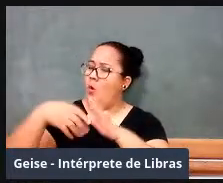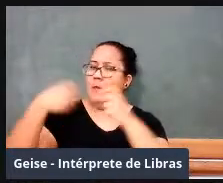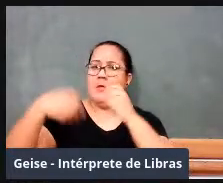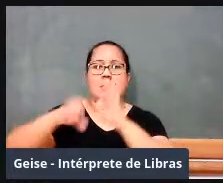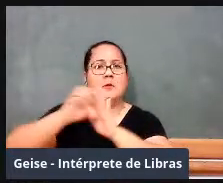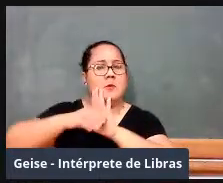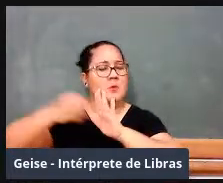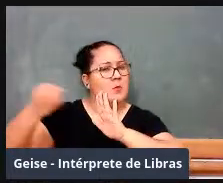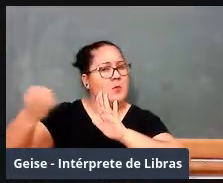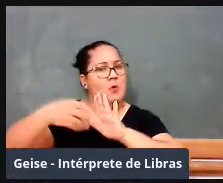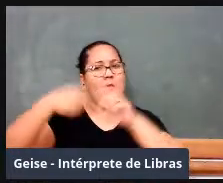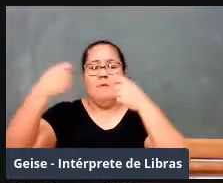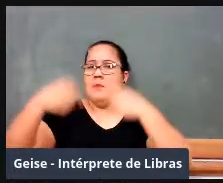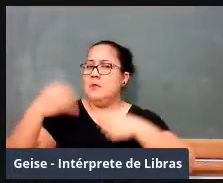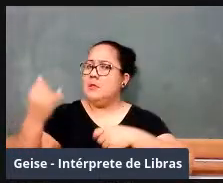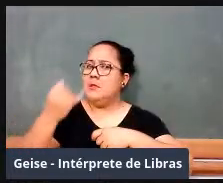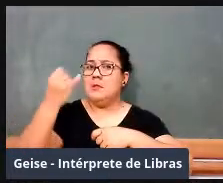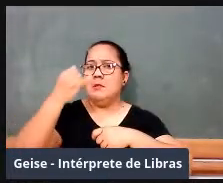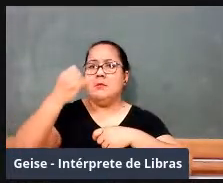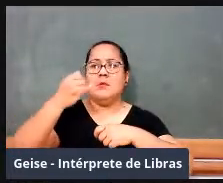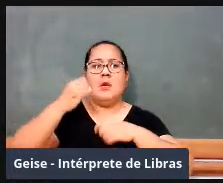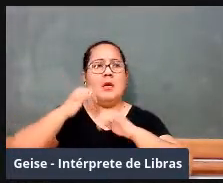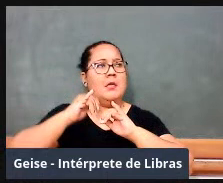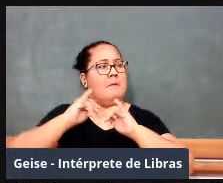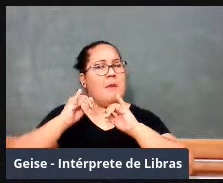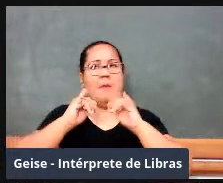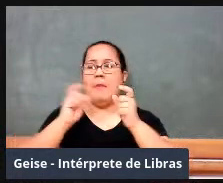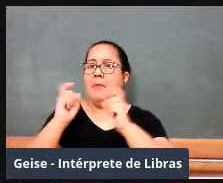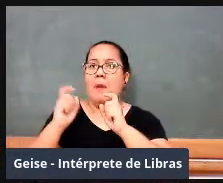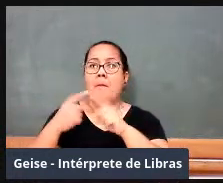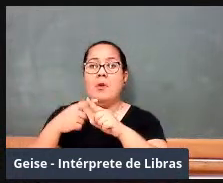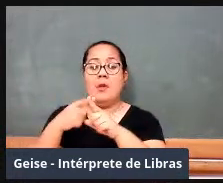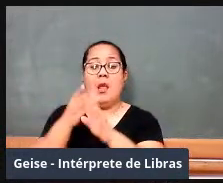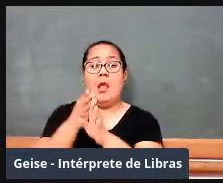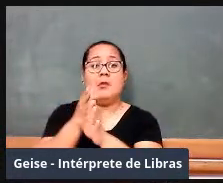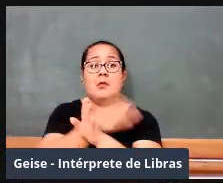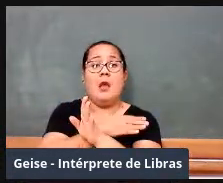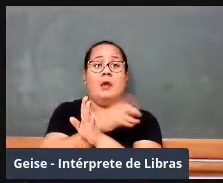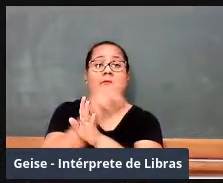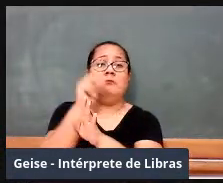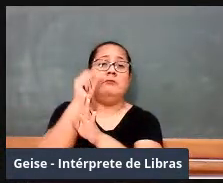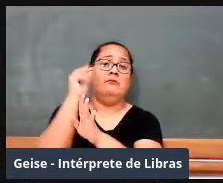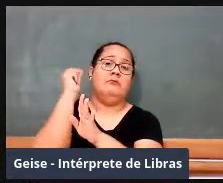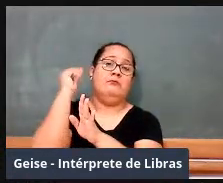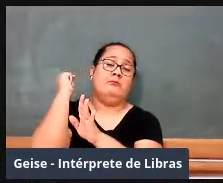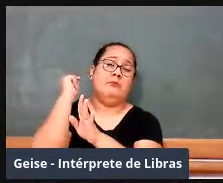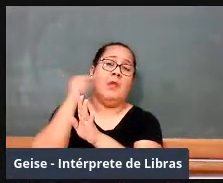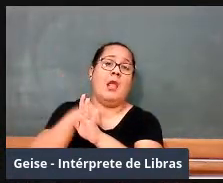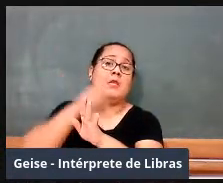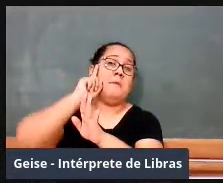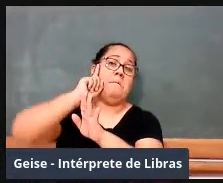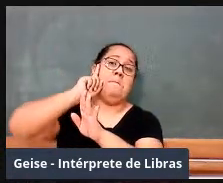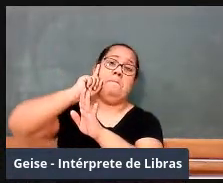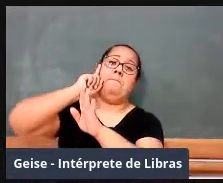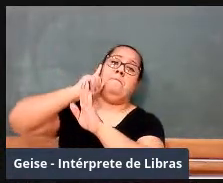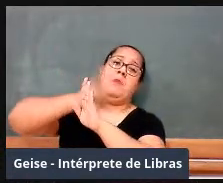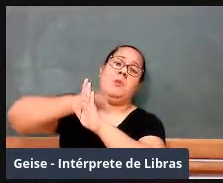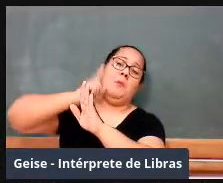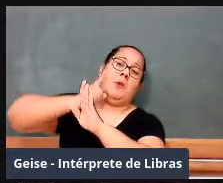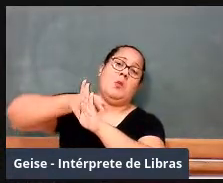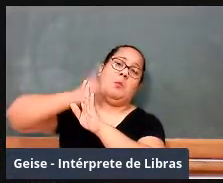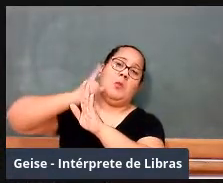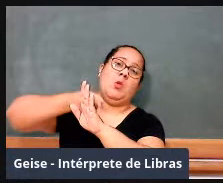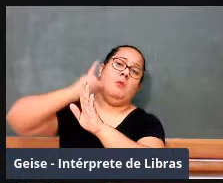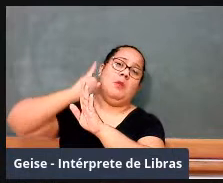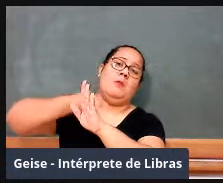proposta nova, um novo currículo, porque aquele anterior era um currículo que nos foi imposto, não é? Era um currículo que tinha